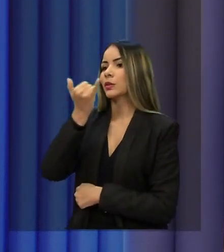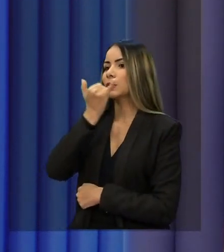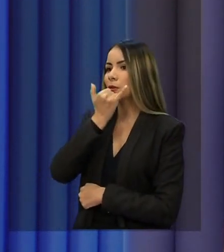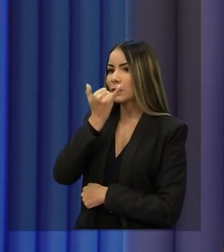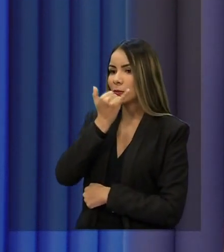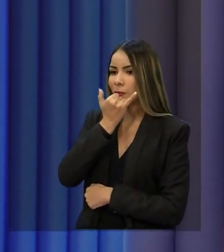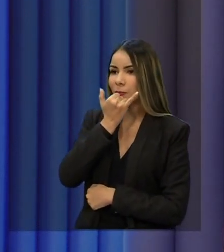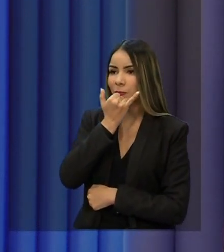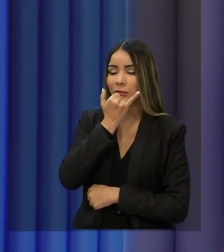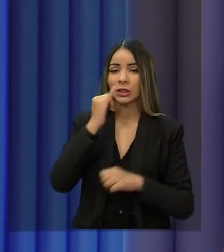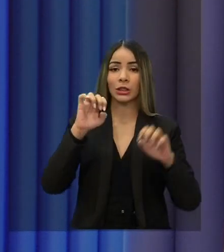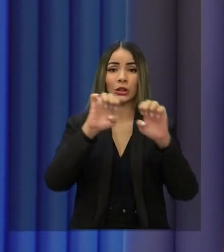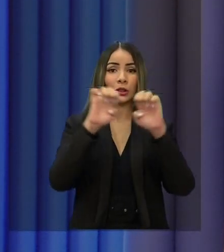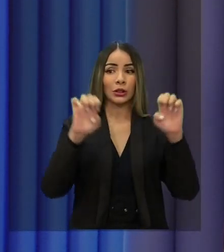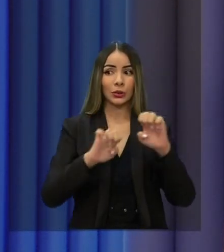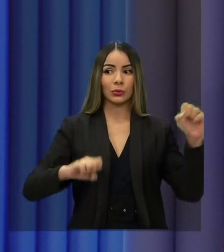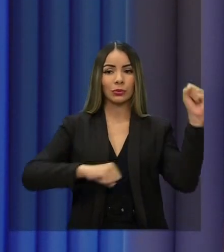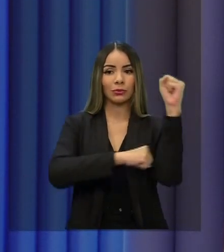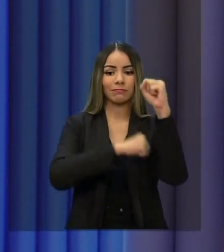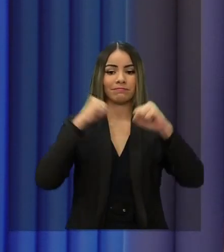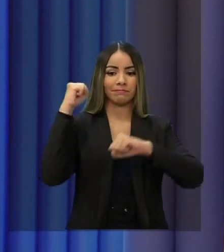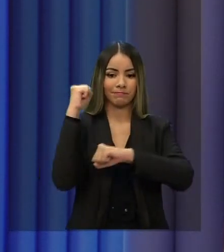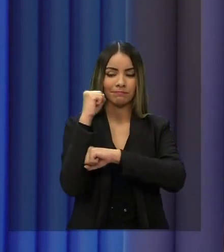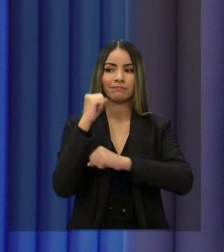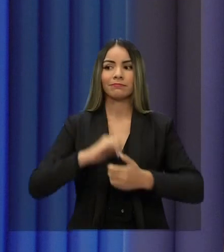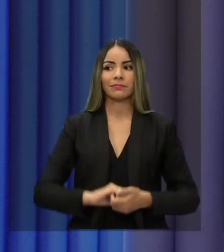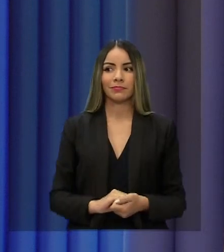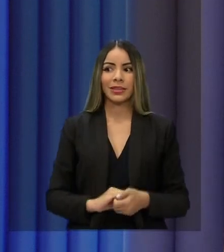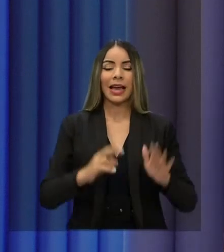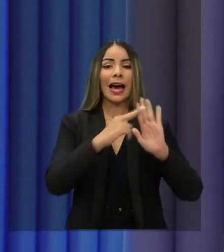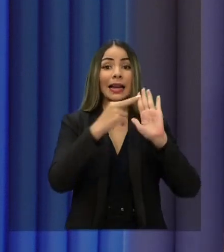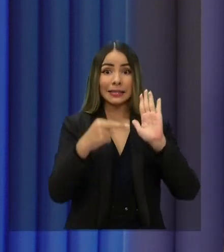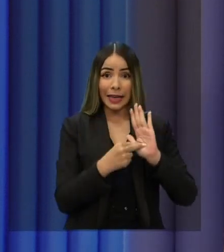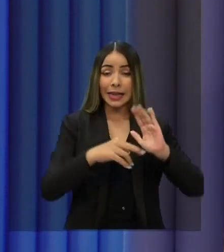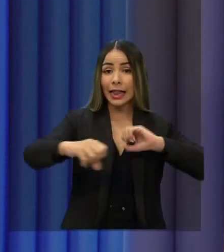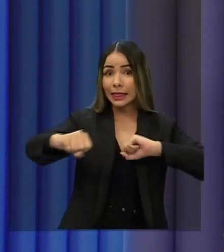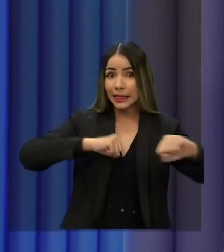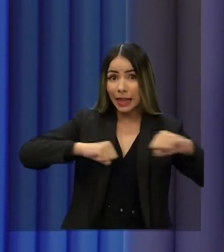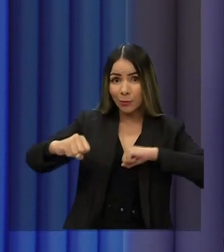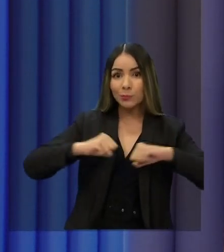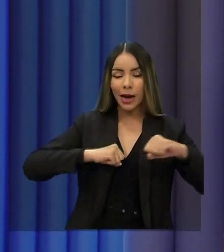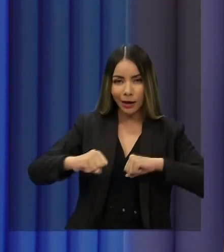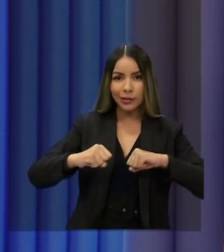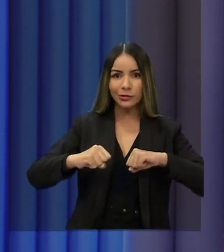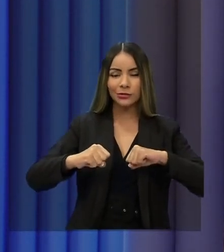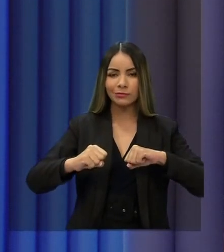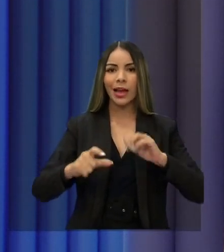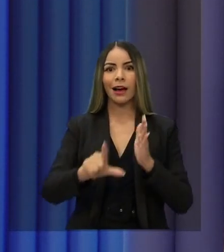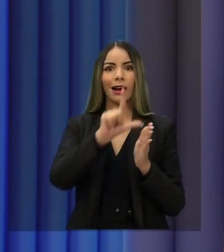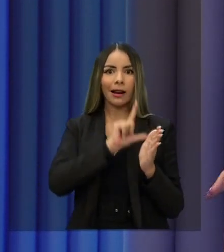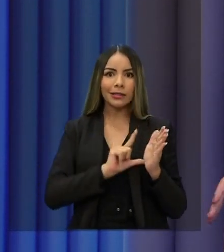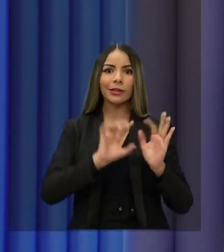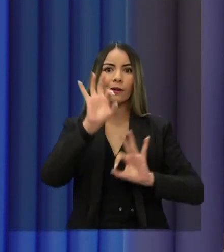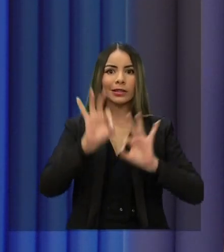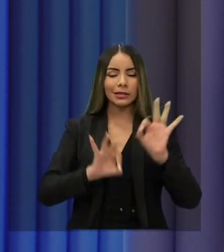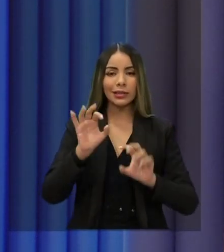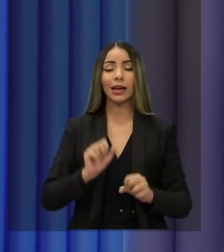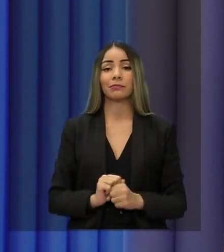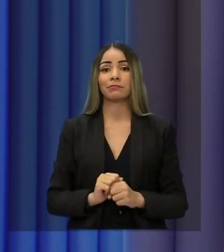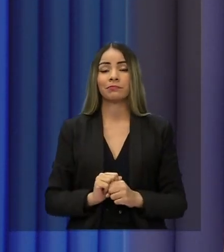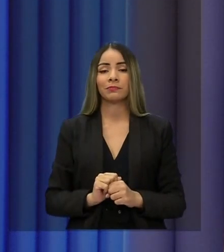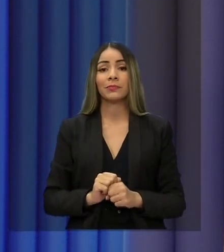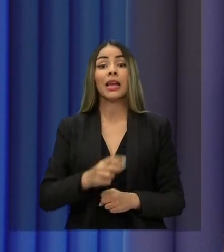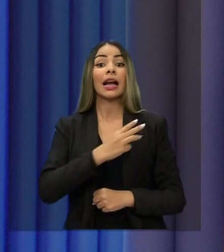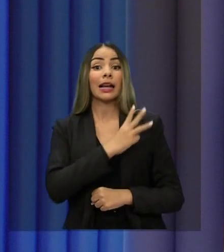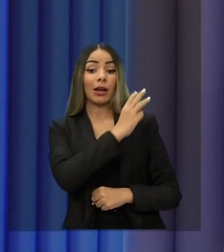infraestrutura pessoal. Pelas regras definidas então do debate, previstas então anteriormente, o capitão Wagner do União Brasil